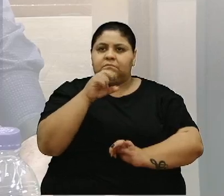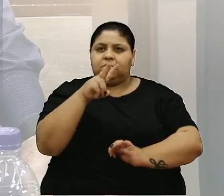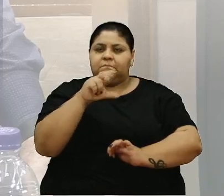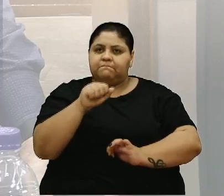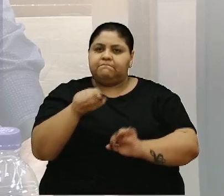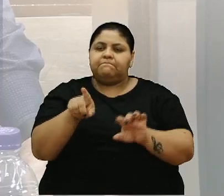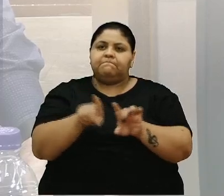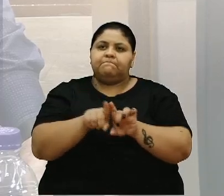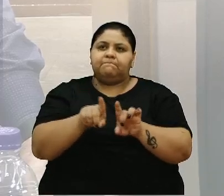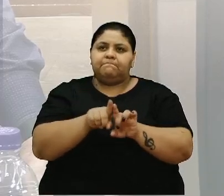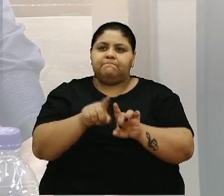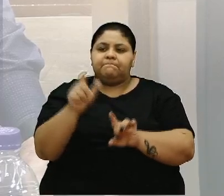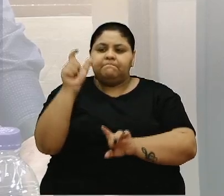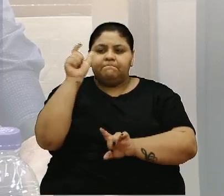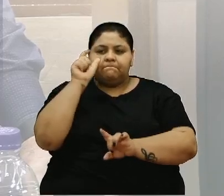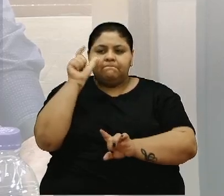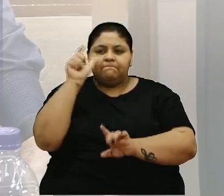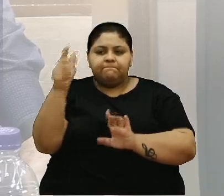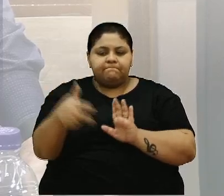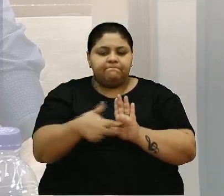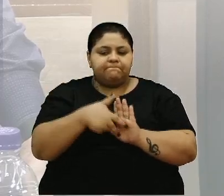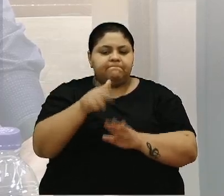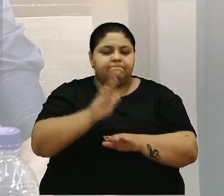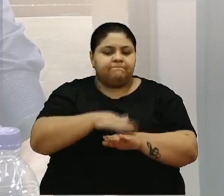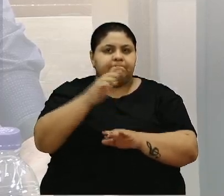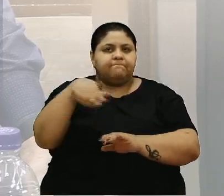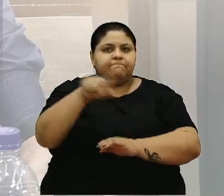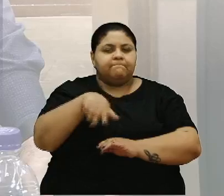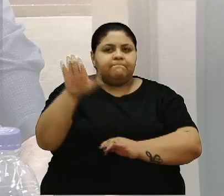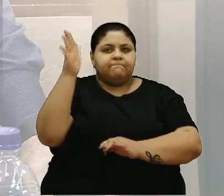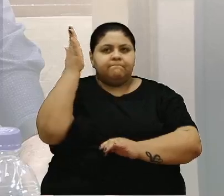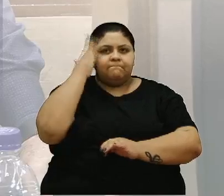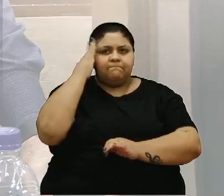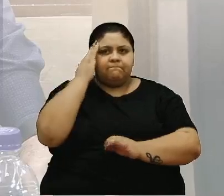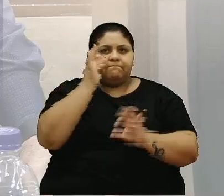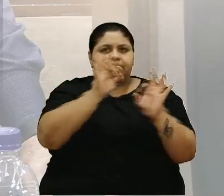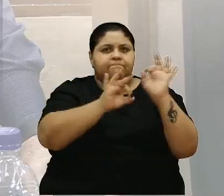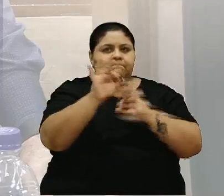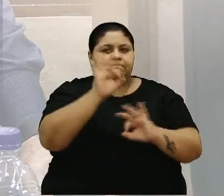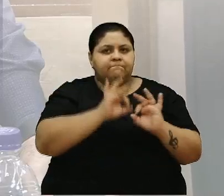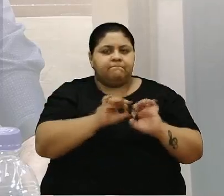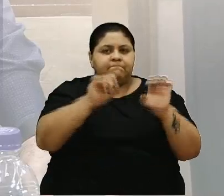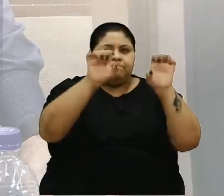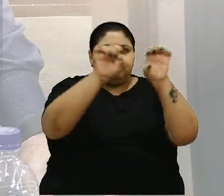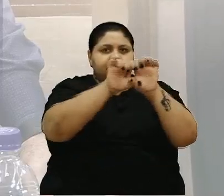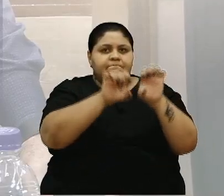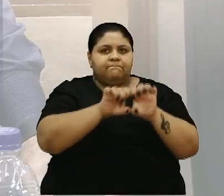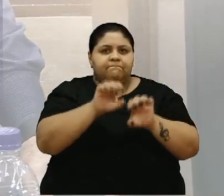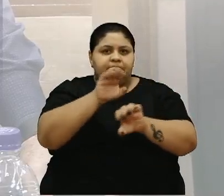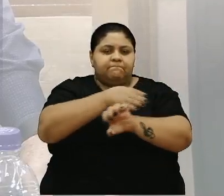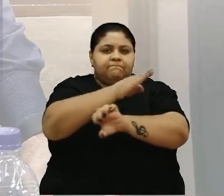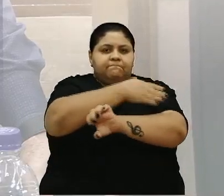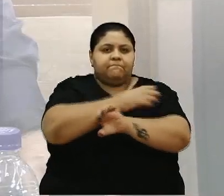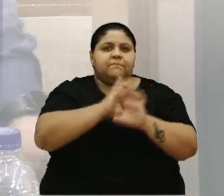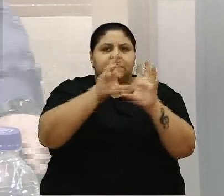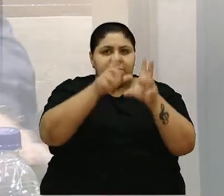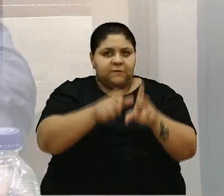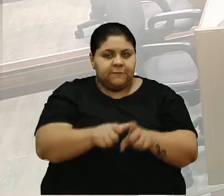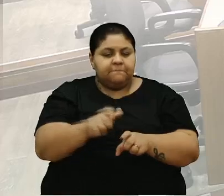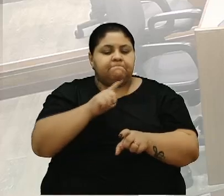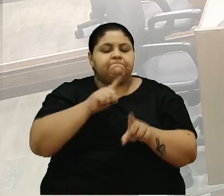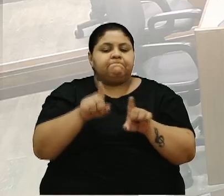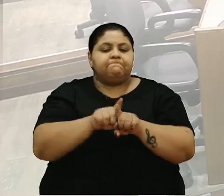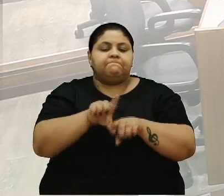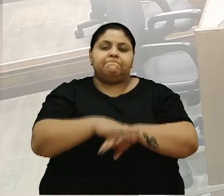sendo olhado com uma atenção maior, que a gente sabe que são equipamentos de infraestrutura que a Serra Gaúcha como um todo vai se beneficiar.